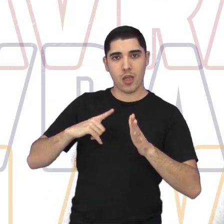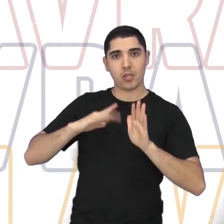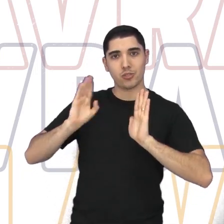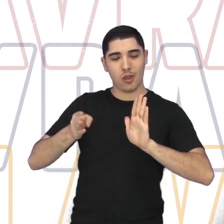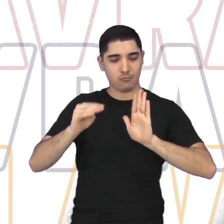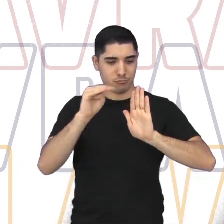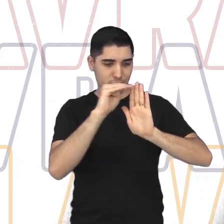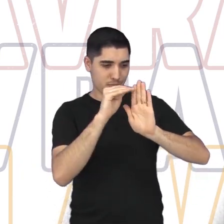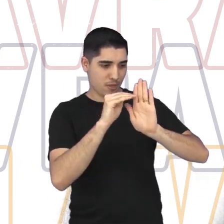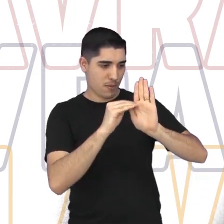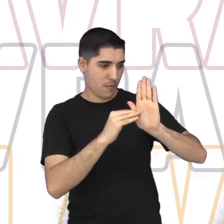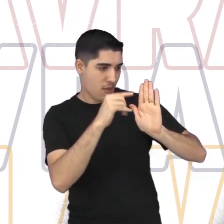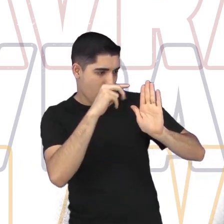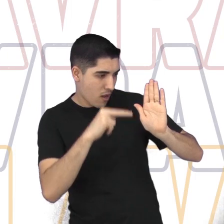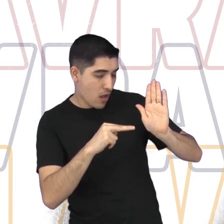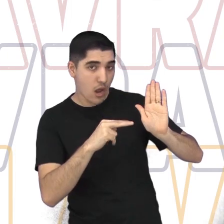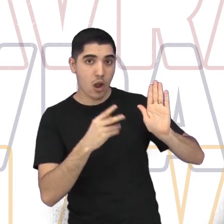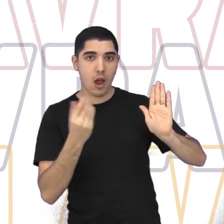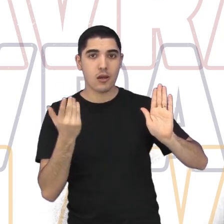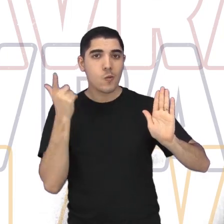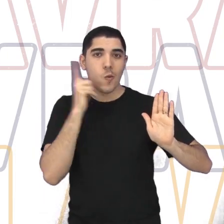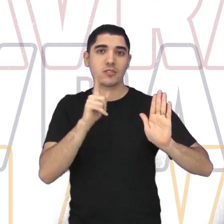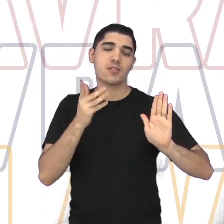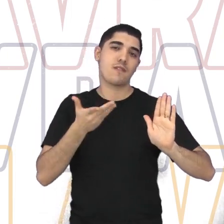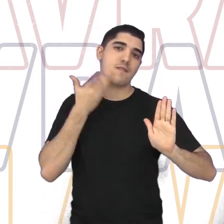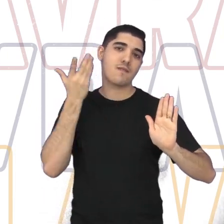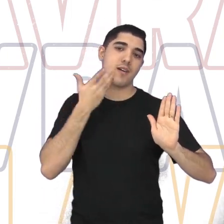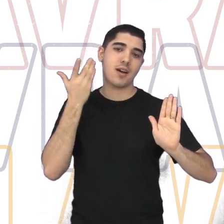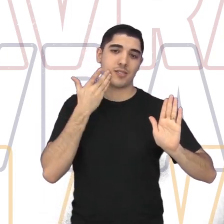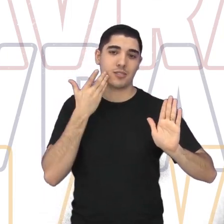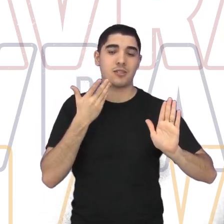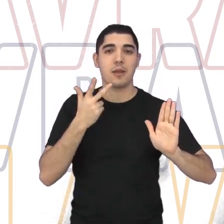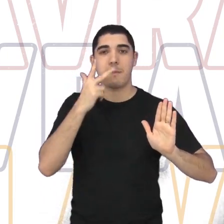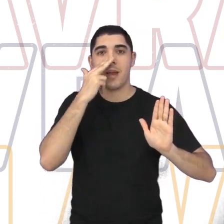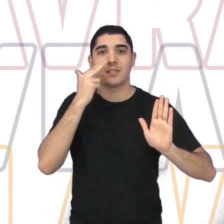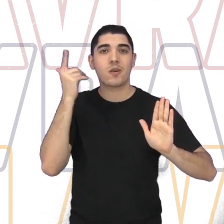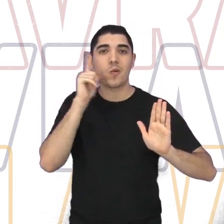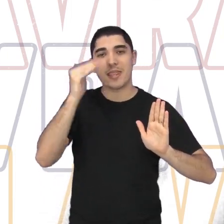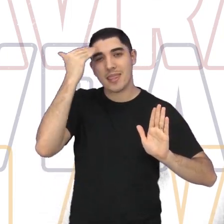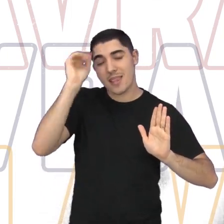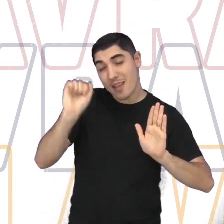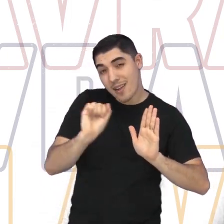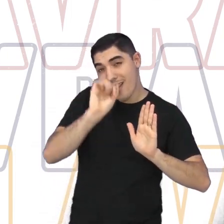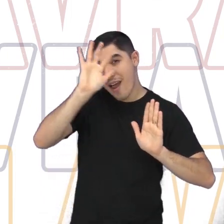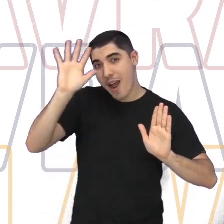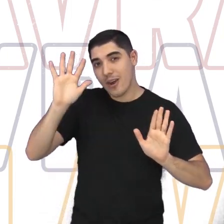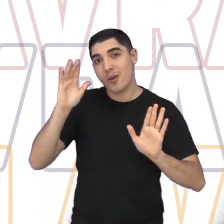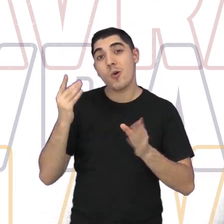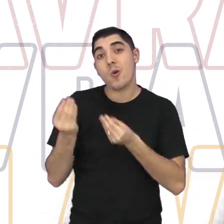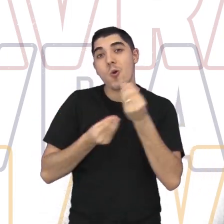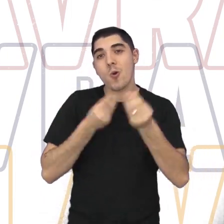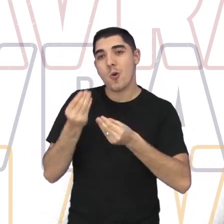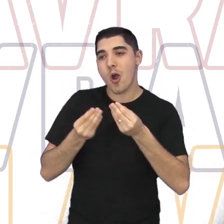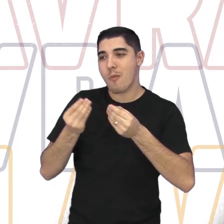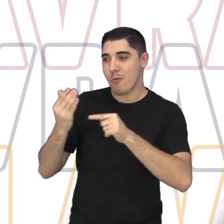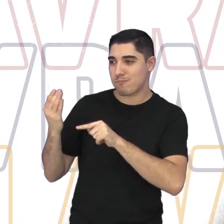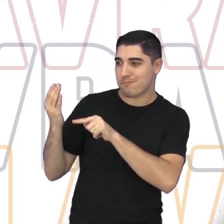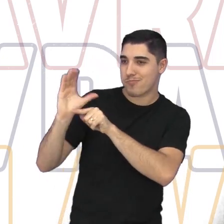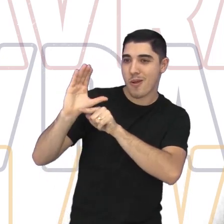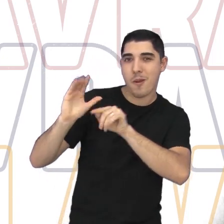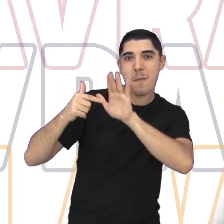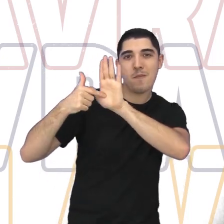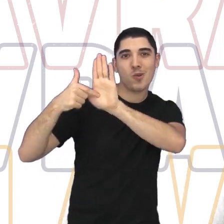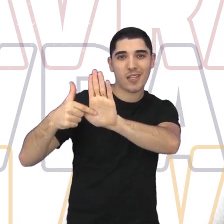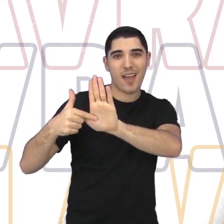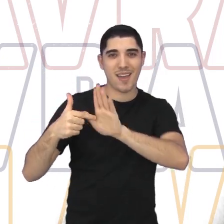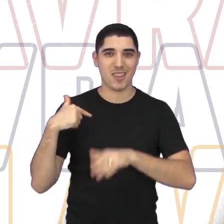o repertório que ajuda na movimentação, fica tudo muito mais fácil, fica tudo muito mais claro para a